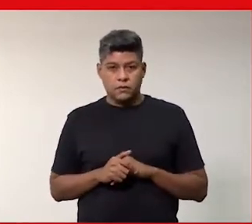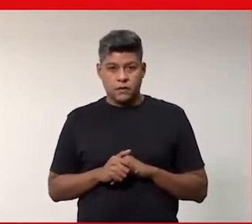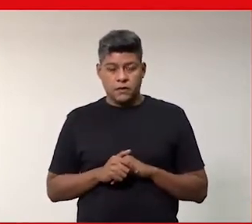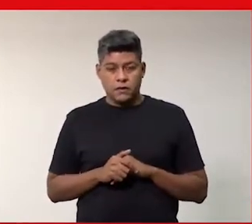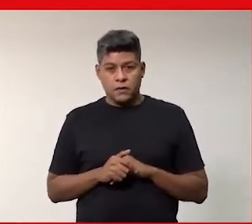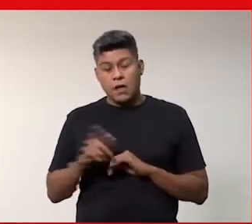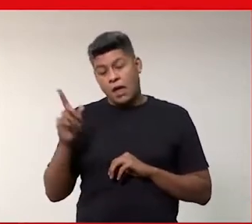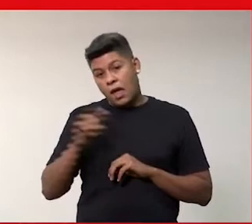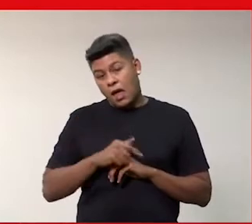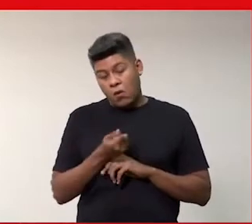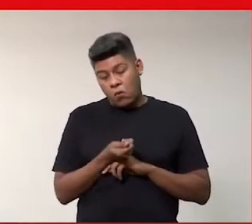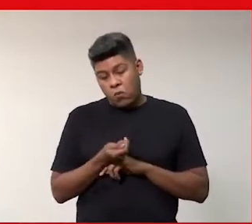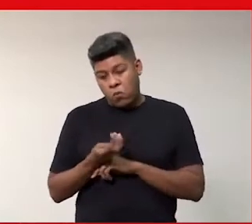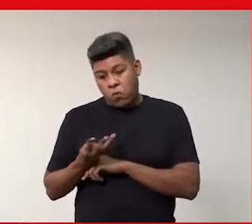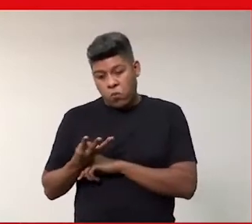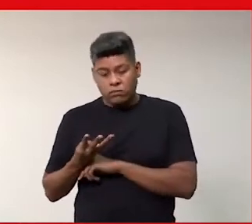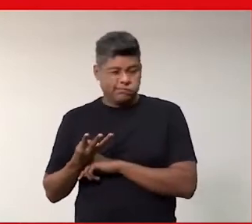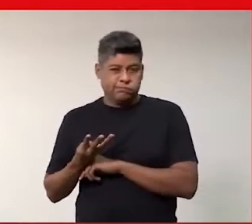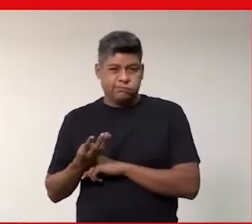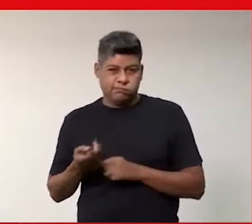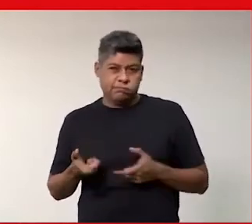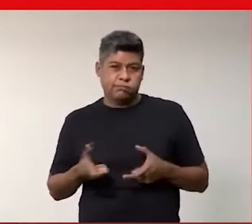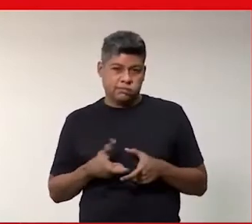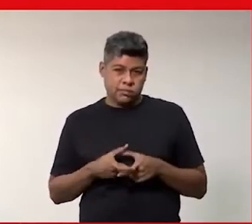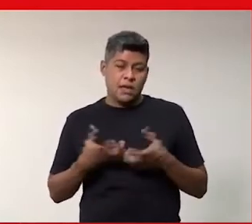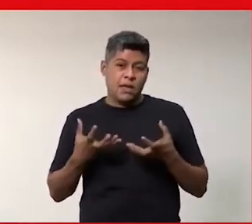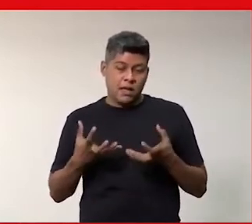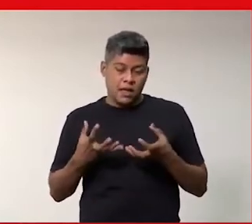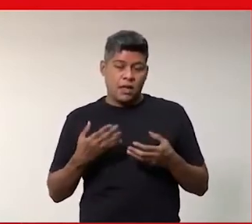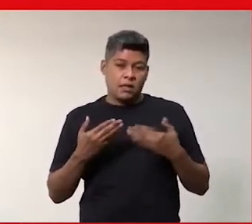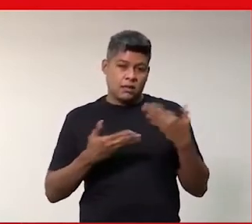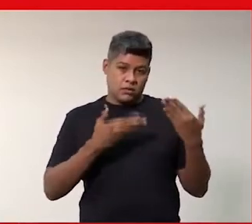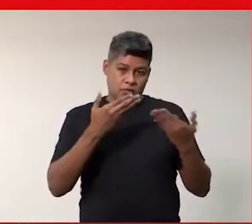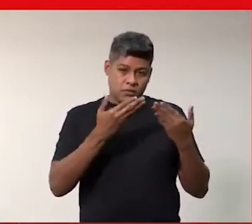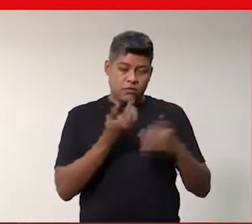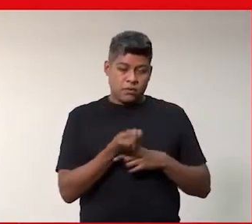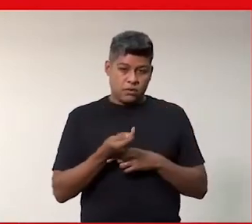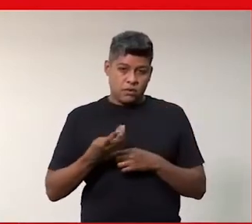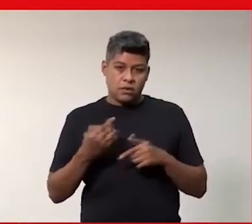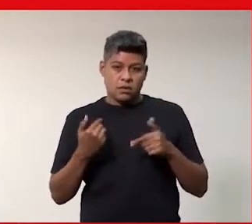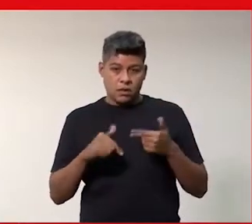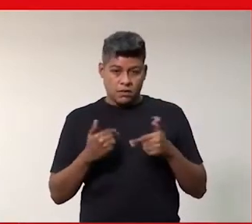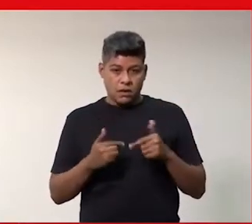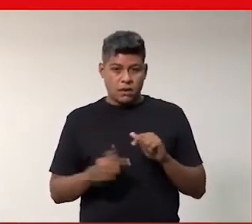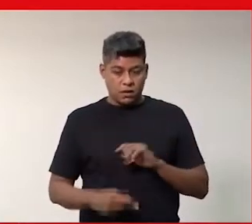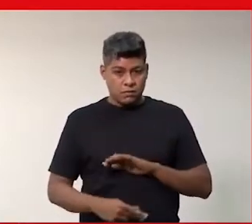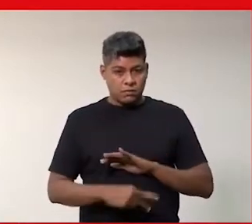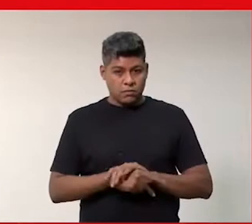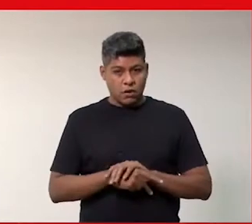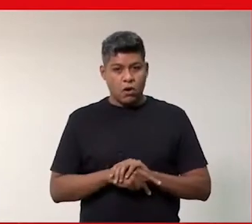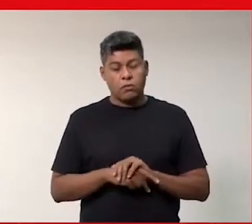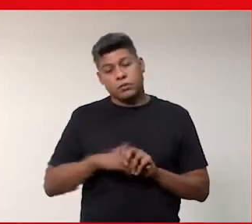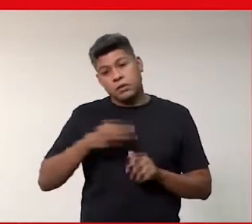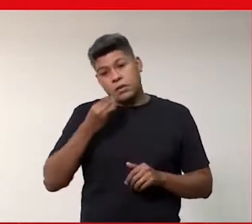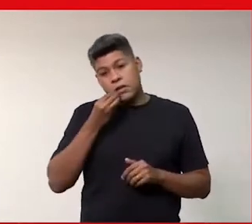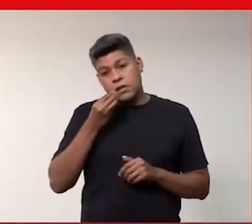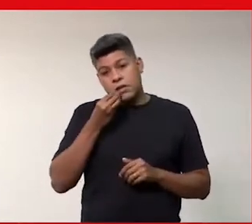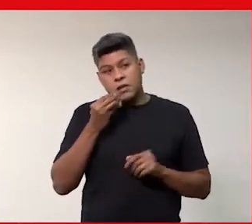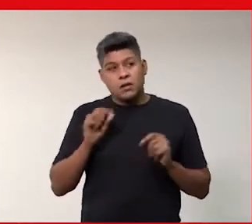Somos um número muito pequeno ainda e a gente quer desenvolver esse número e trabalhar as questões, tentando